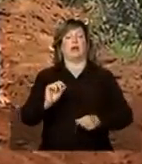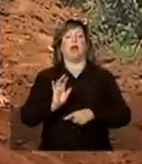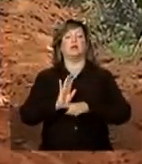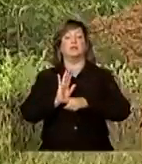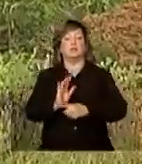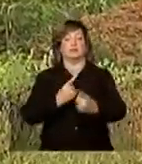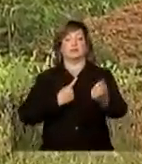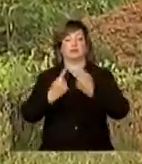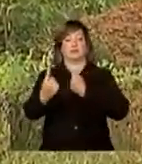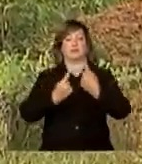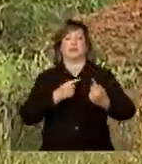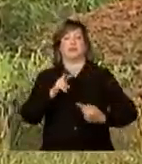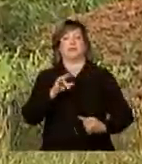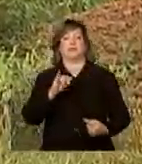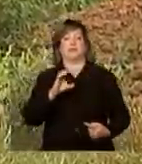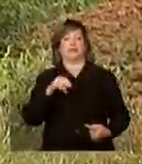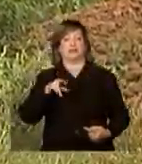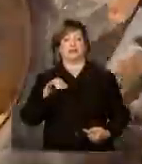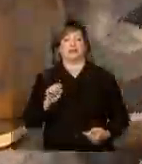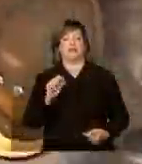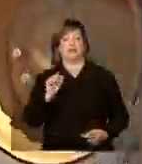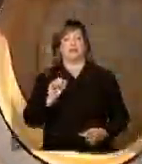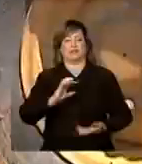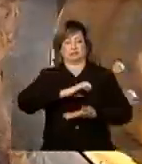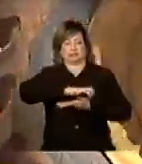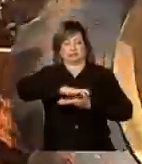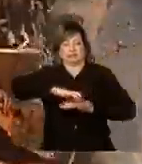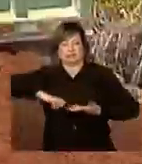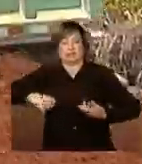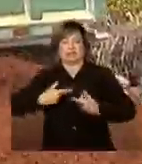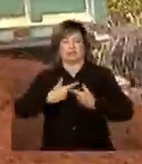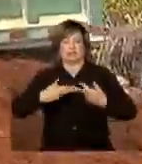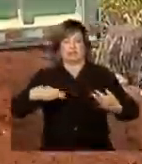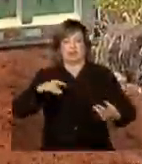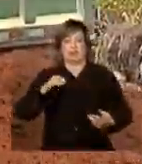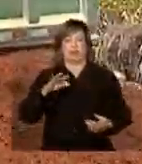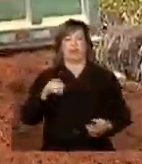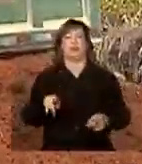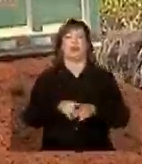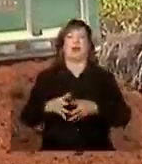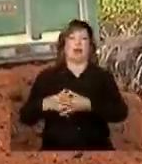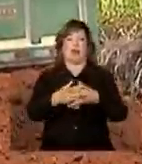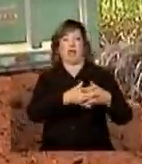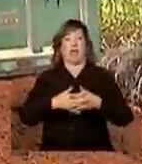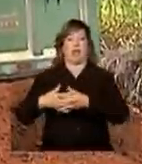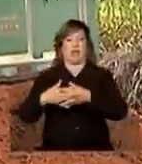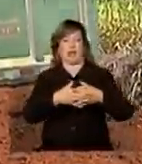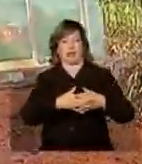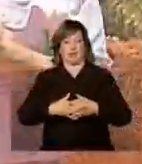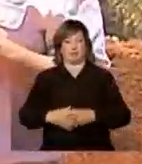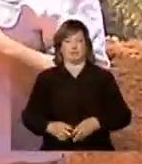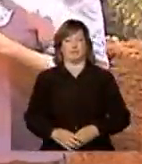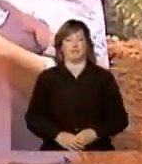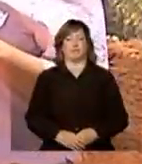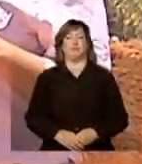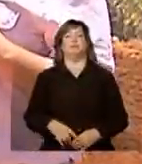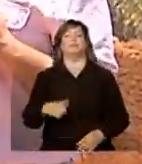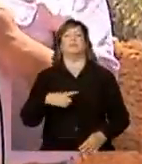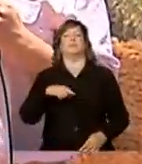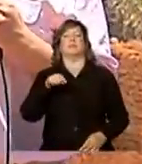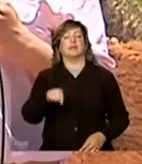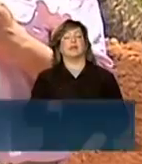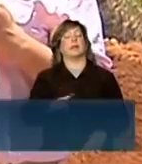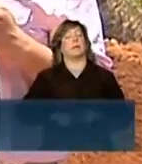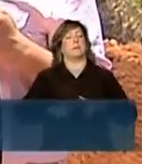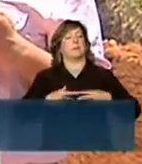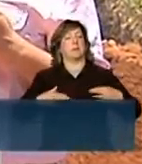do município. Uma retroescavadeira, uma motonivelador e um caminhão caçamba. São máquinas